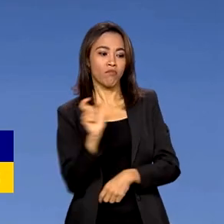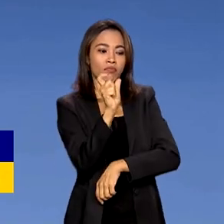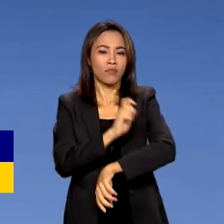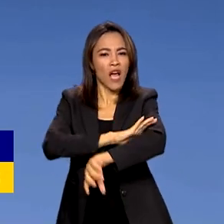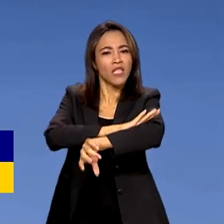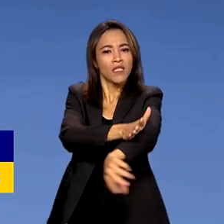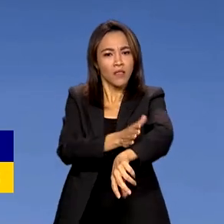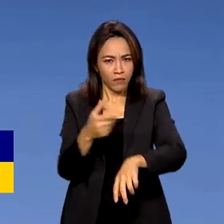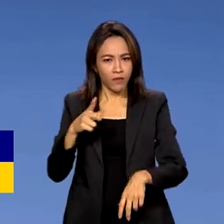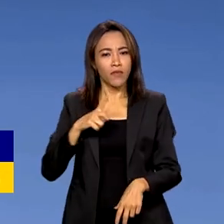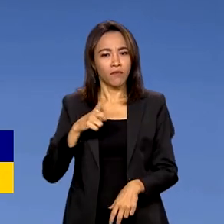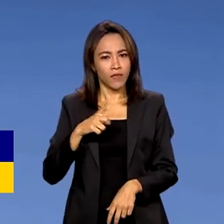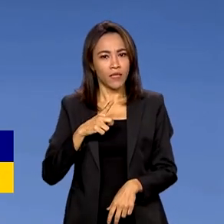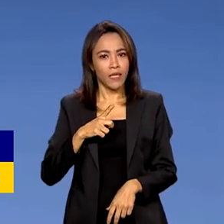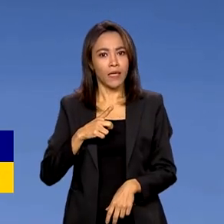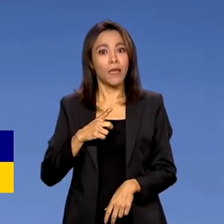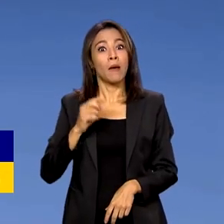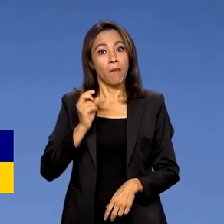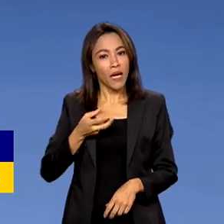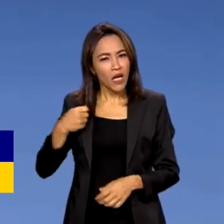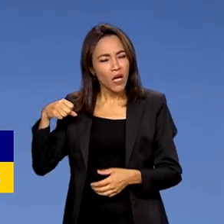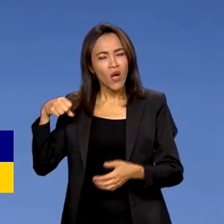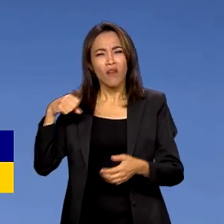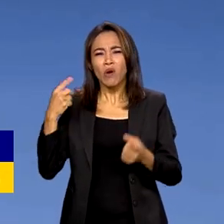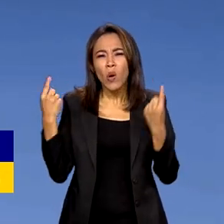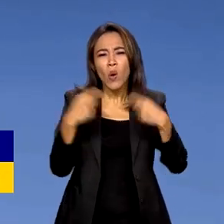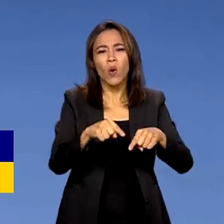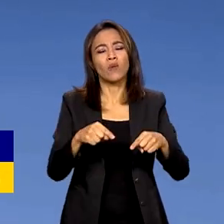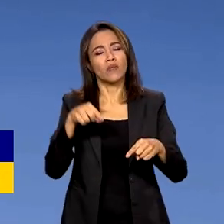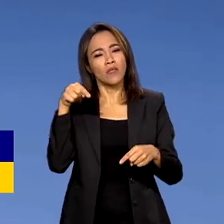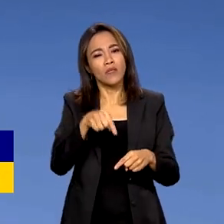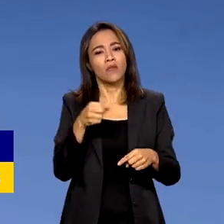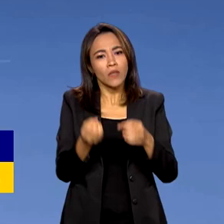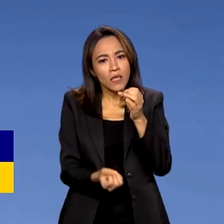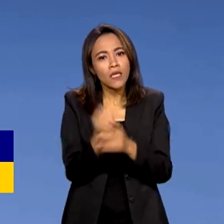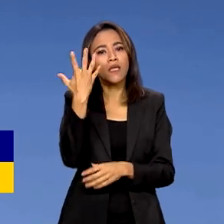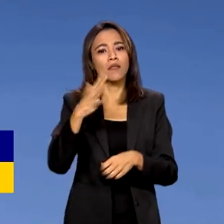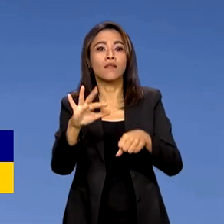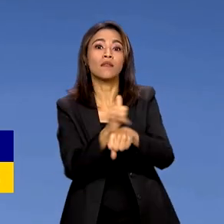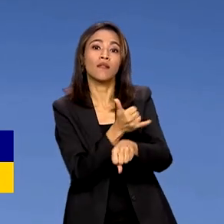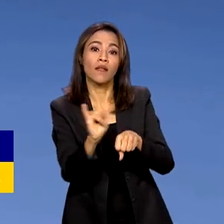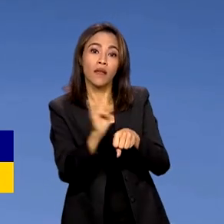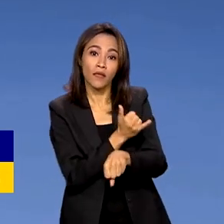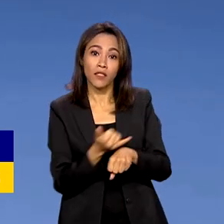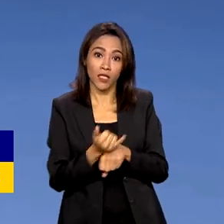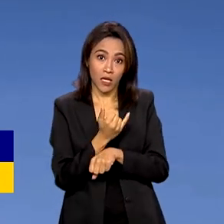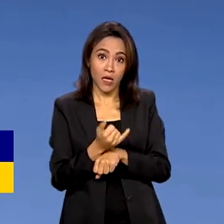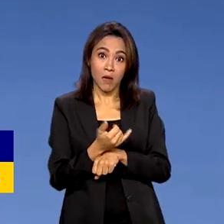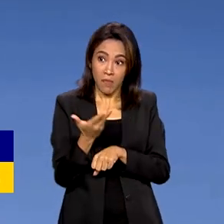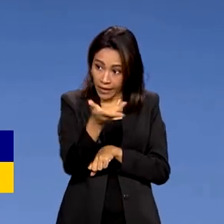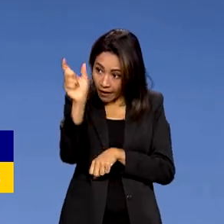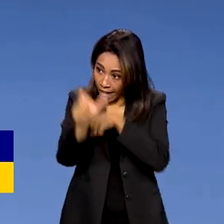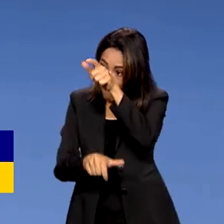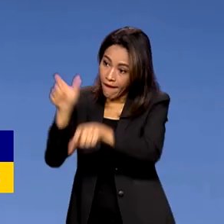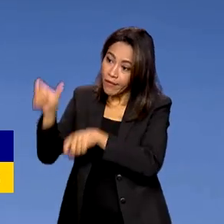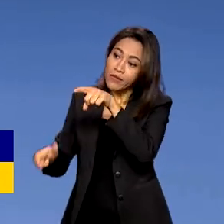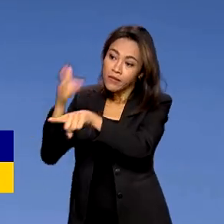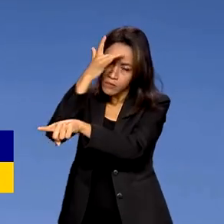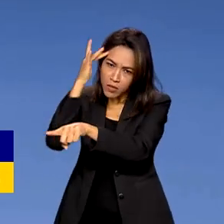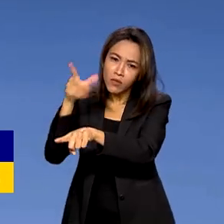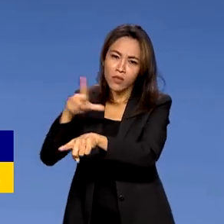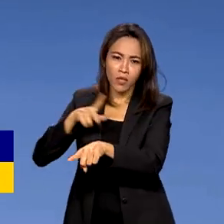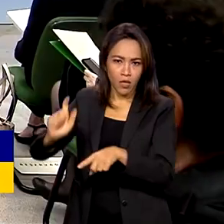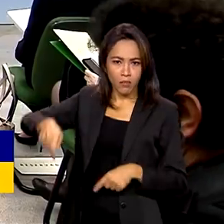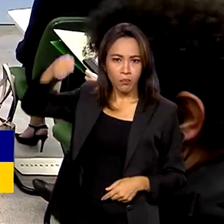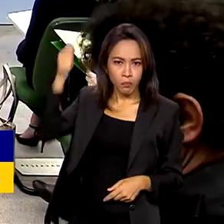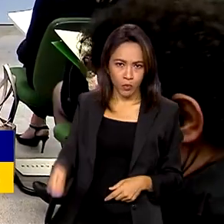de honra que a siga para além de combater também criando maneiras para que essas pessoas racistas sejam identificadas e punidas